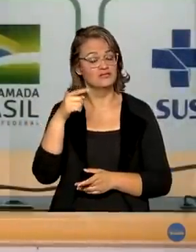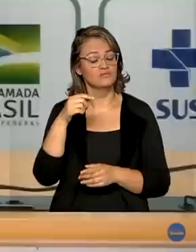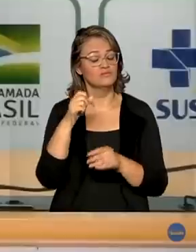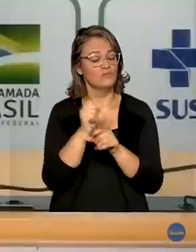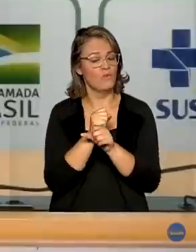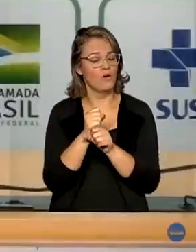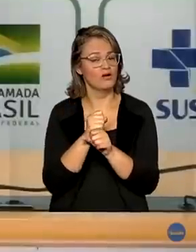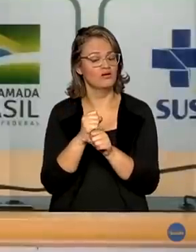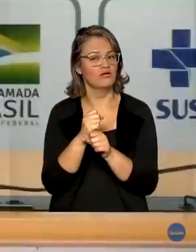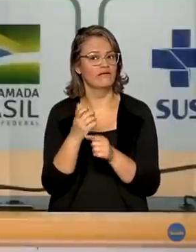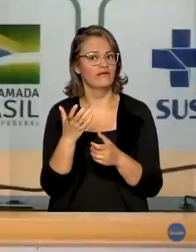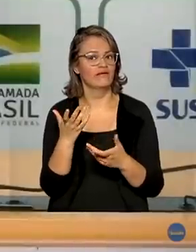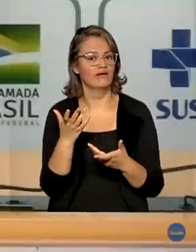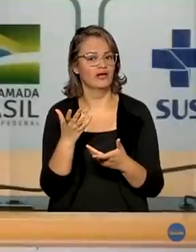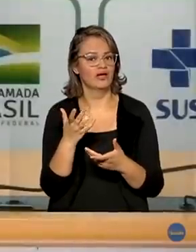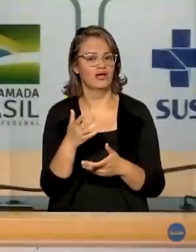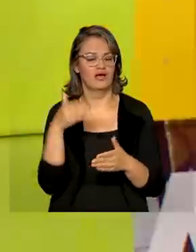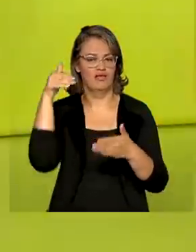2022.